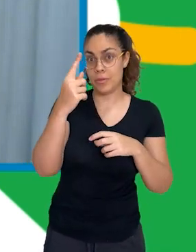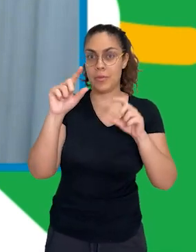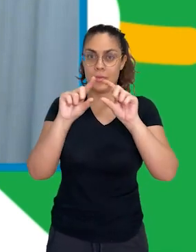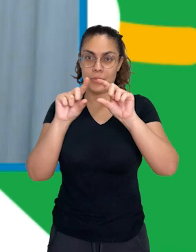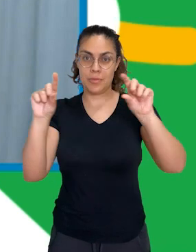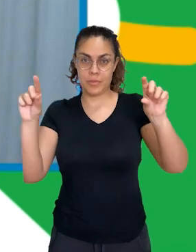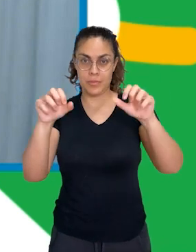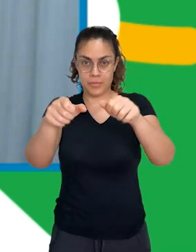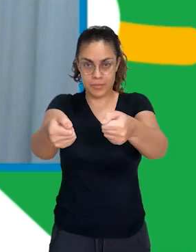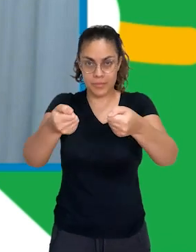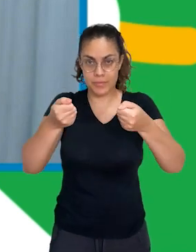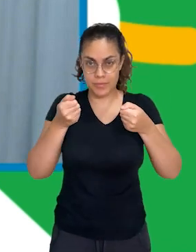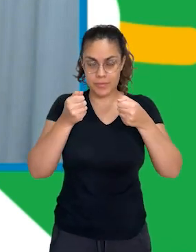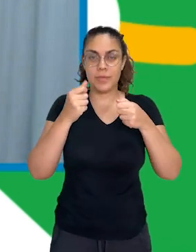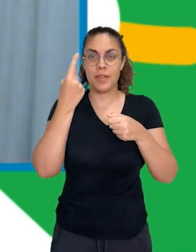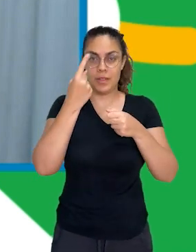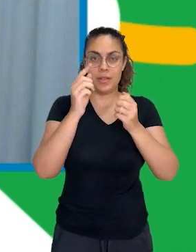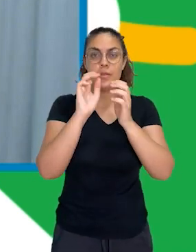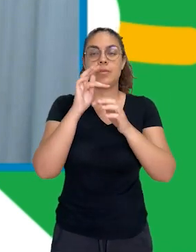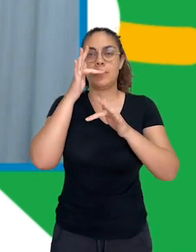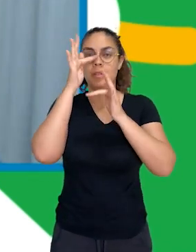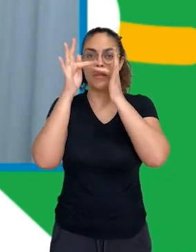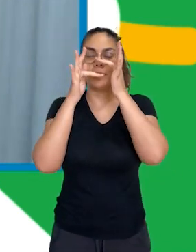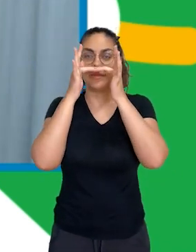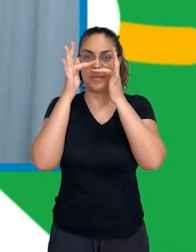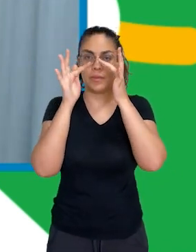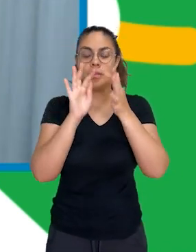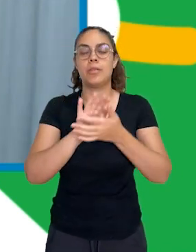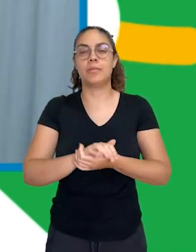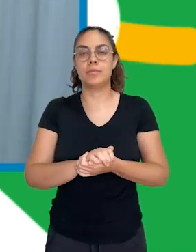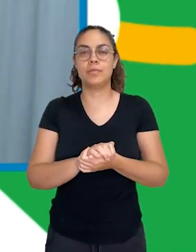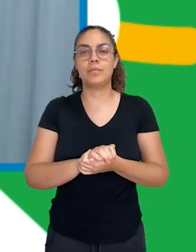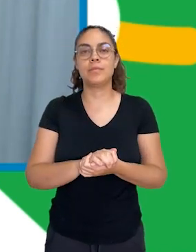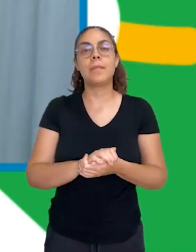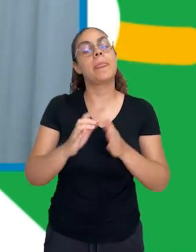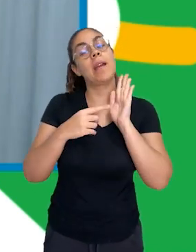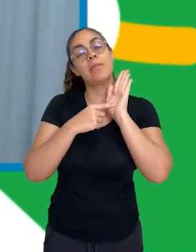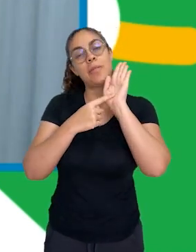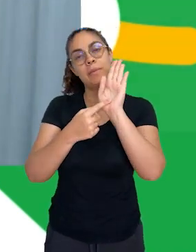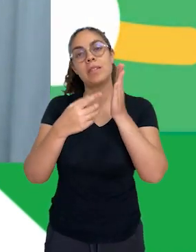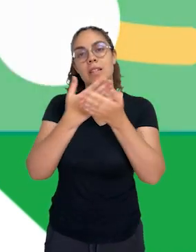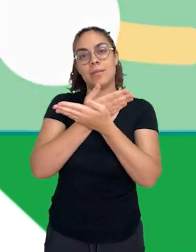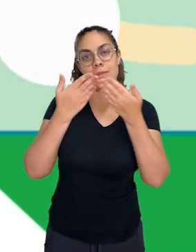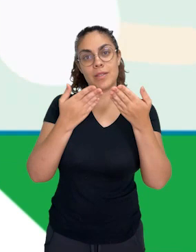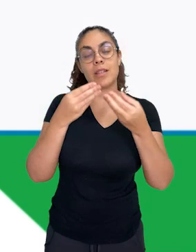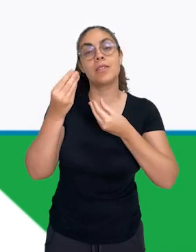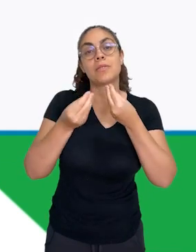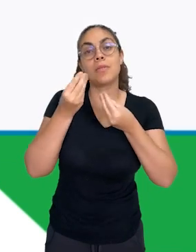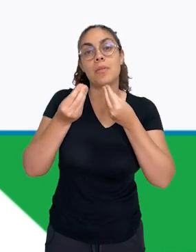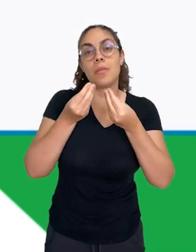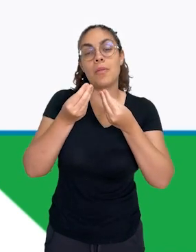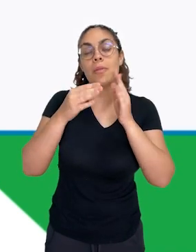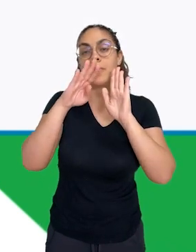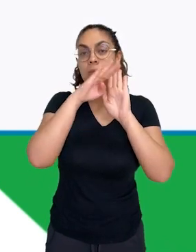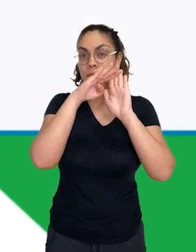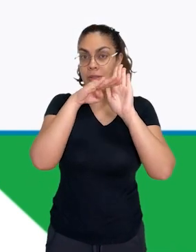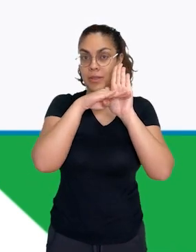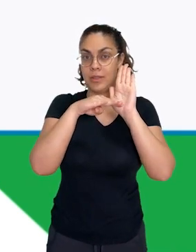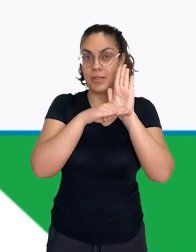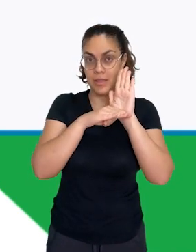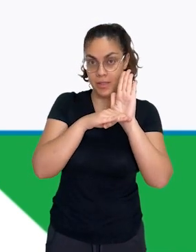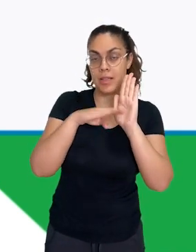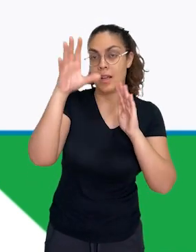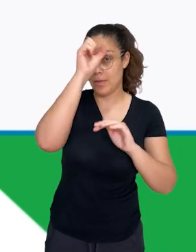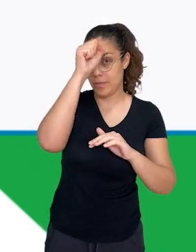e um vaso de plantas sobre uma impressora. Vou mostrar para vocês como ficou organizado o nosso roteiro da corrida do conhecimento.